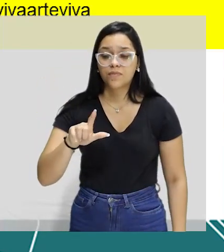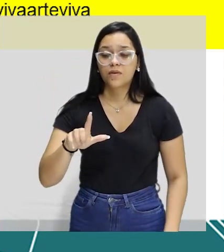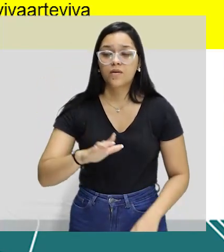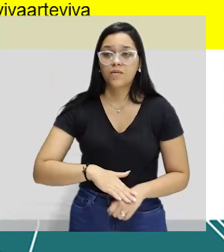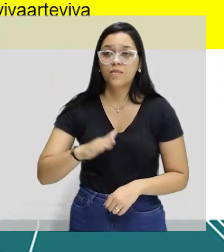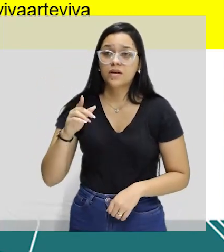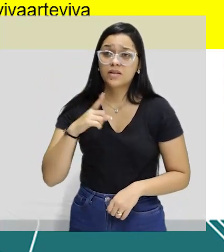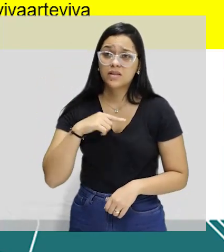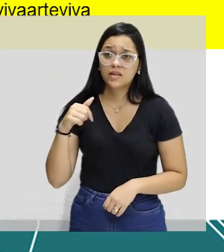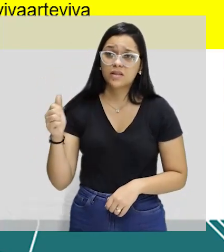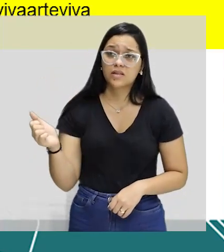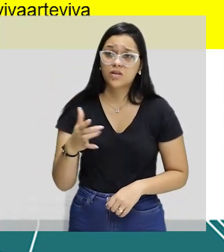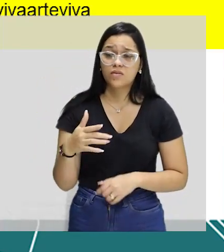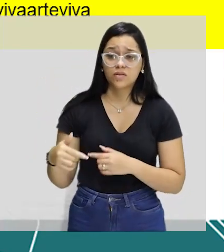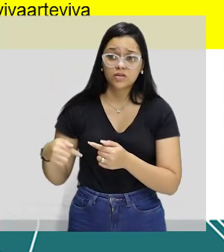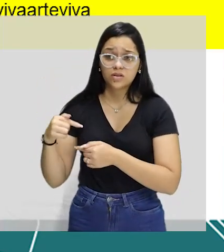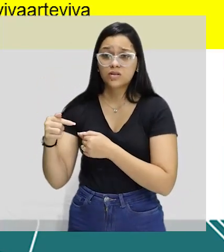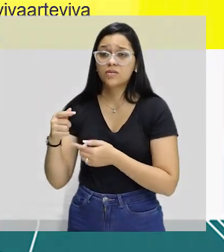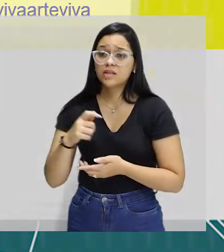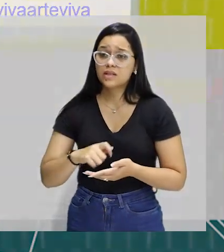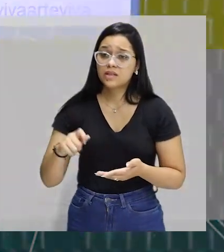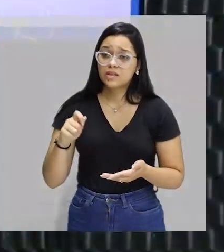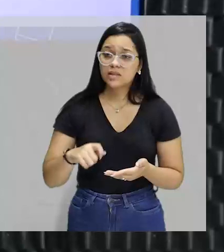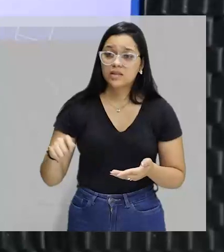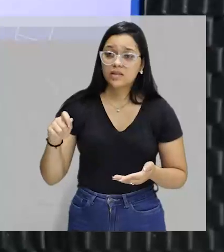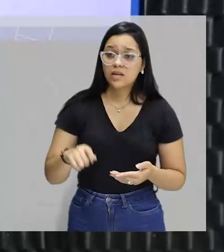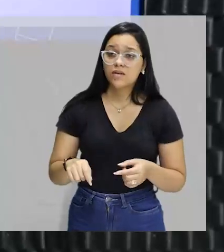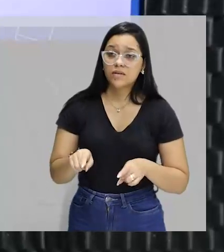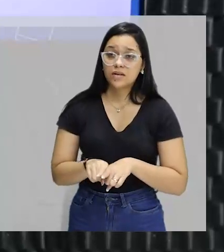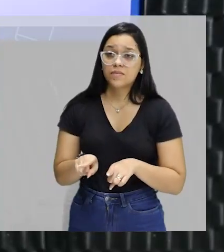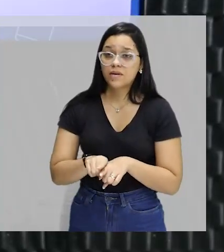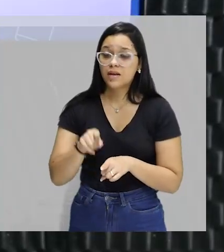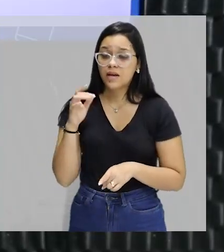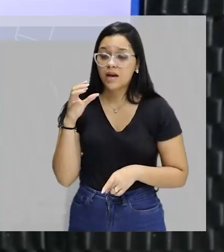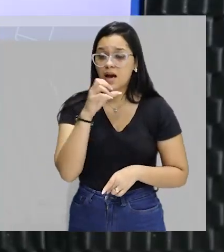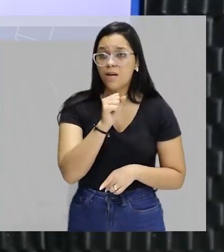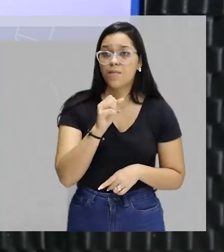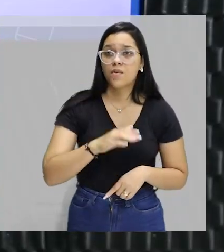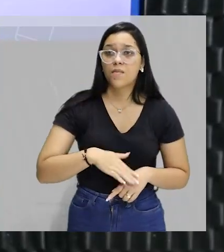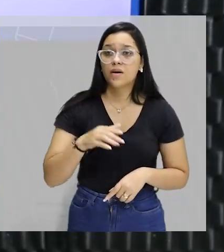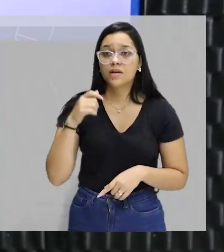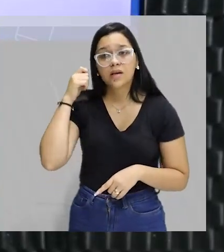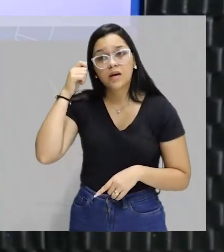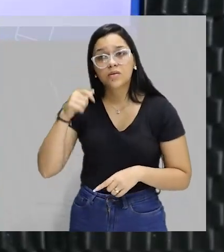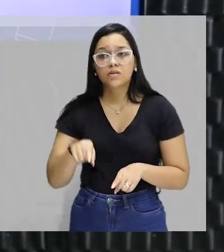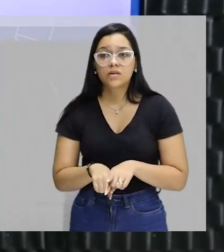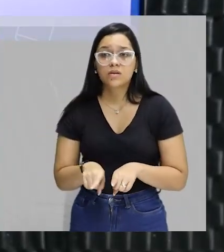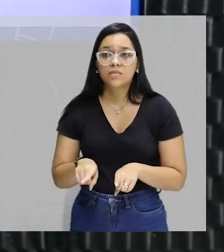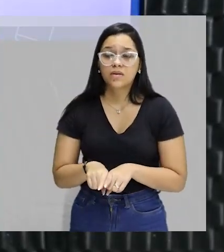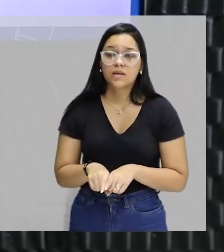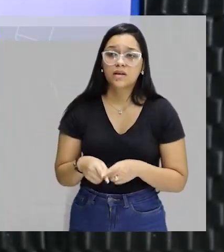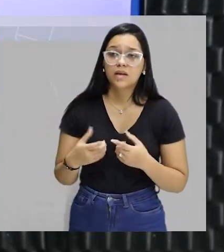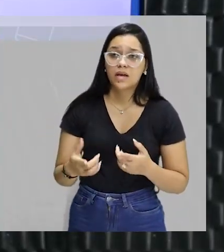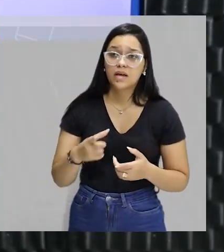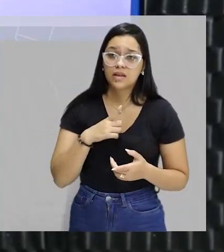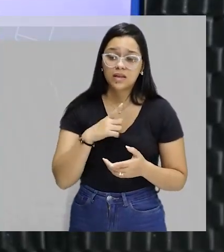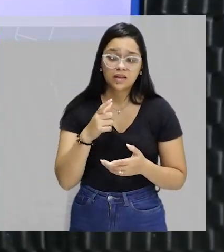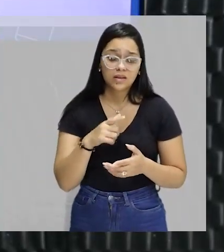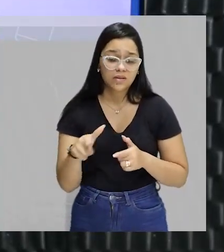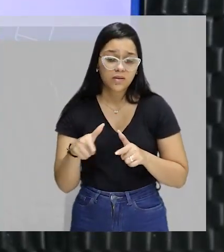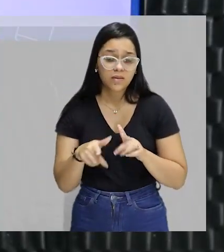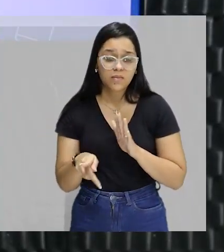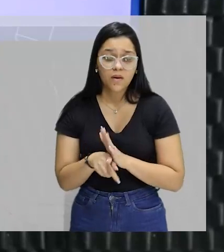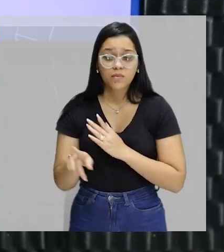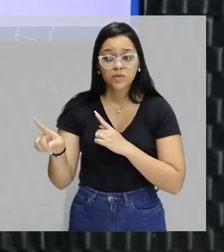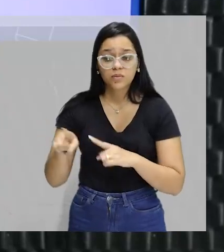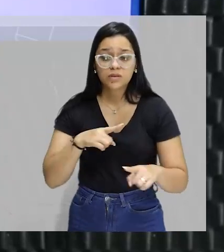mais proeminentes dessa nova geração. Ele escreve muito bem, escreve muito rápido. Era um dos autores, por exemplo, do Saio de Baixo, mas ele escreve e trabalha muito com